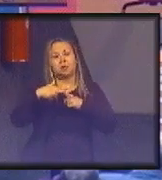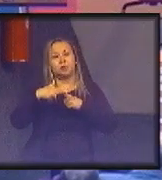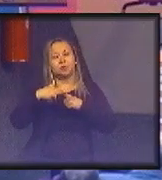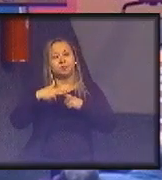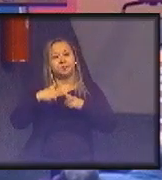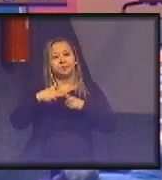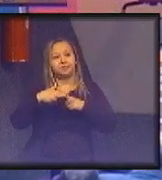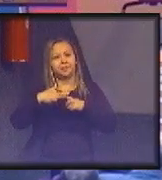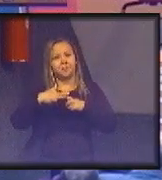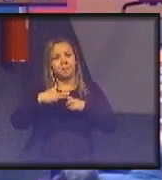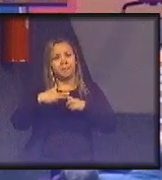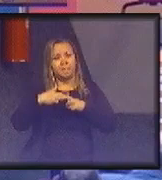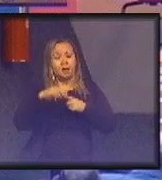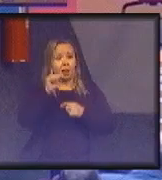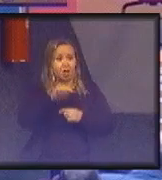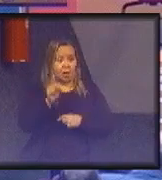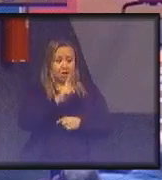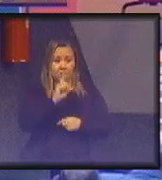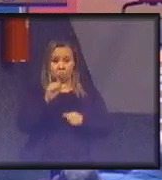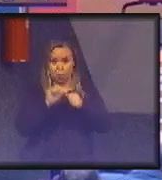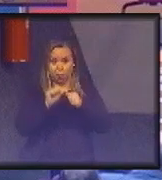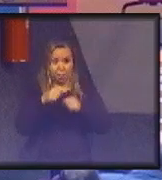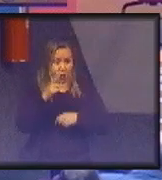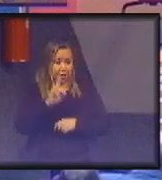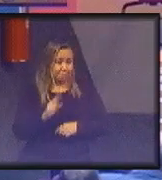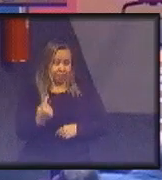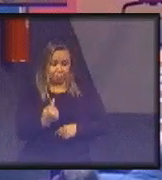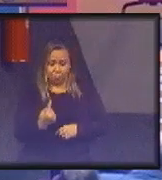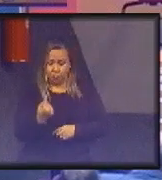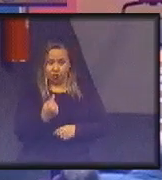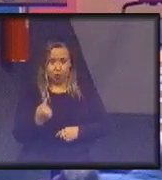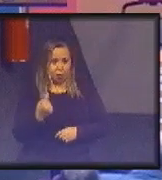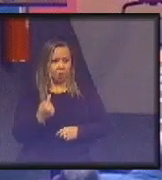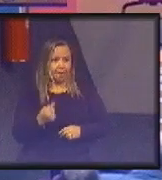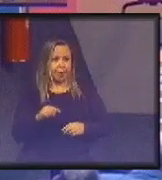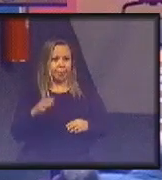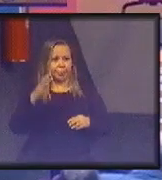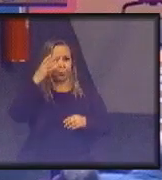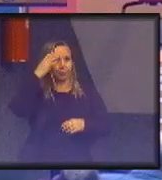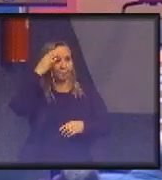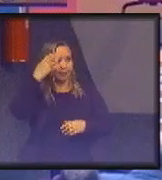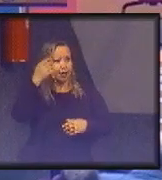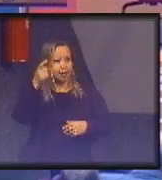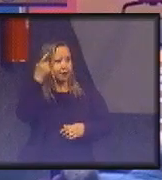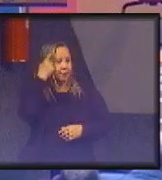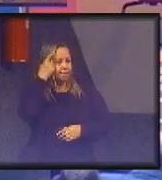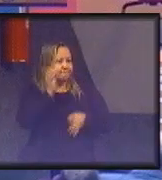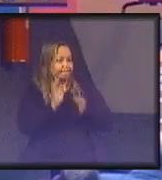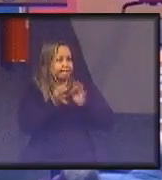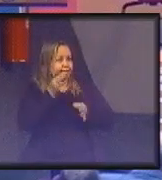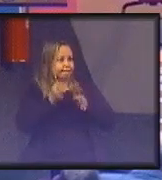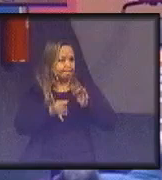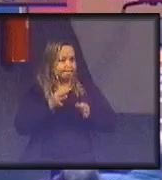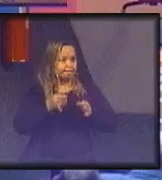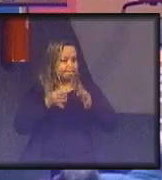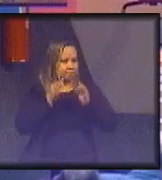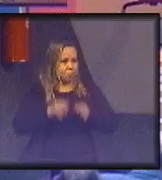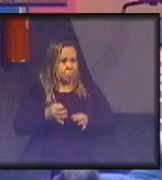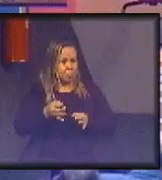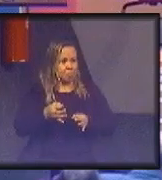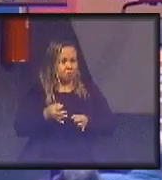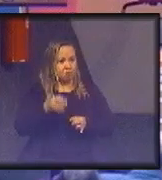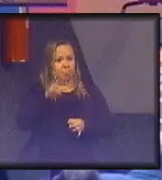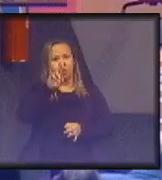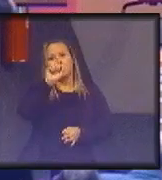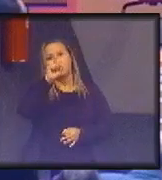sociedade, ele não se faz única, exclusivamente, com racionalidade, como a gente pensou que fazia. Olha, vou mostrar que